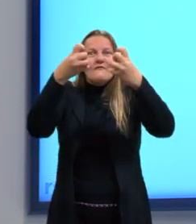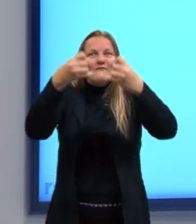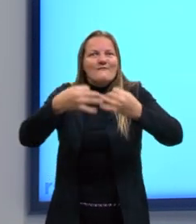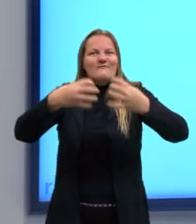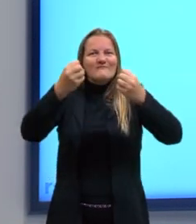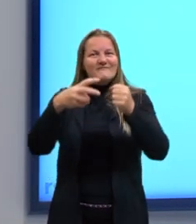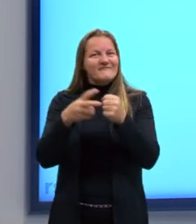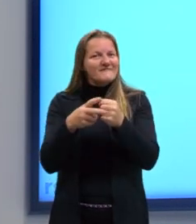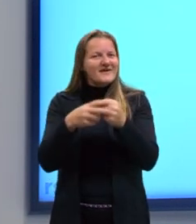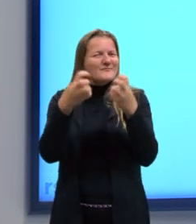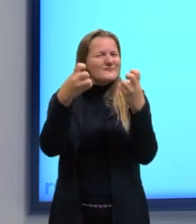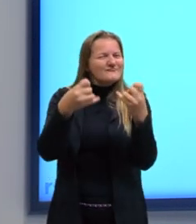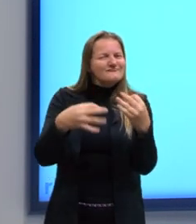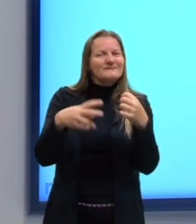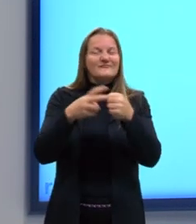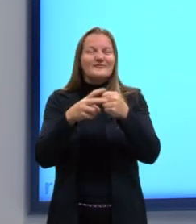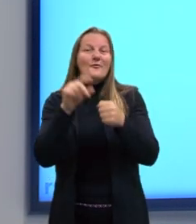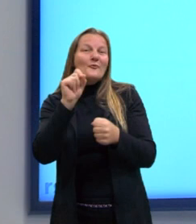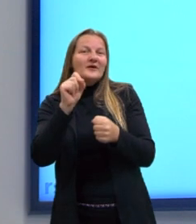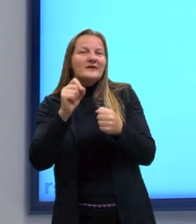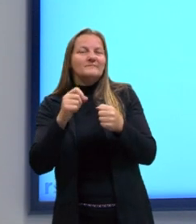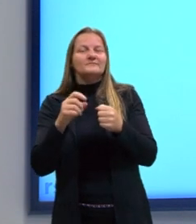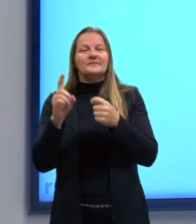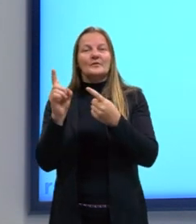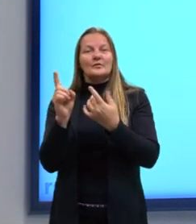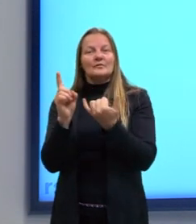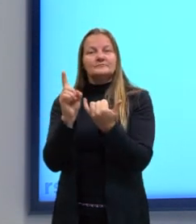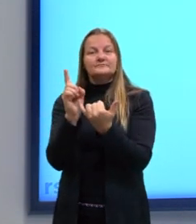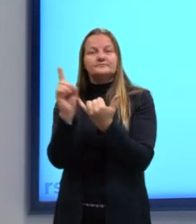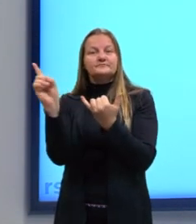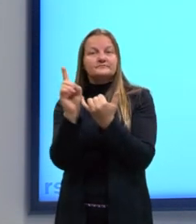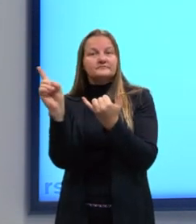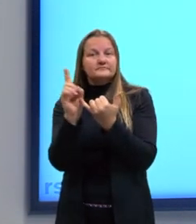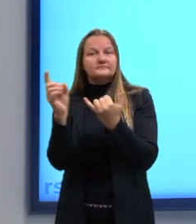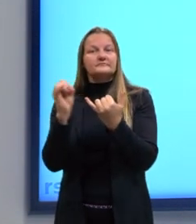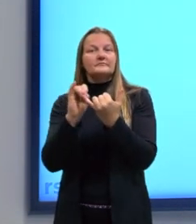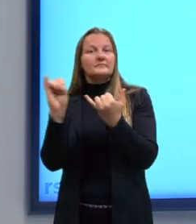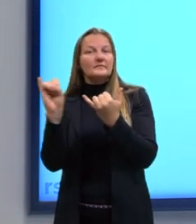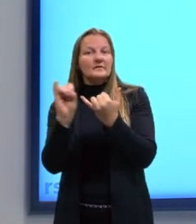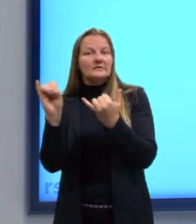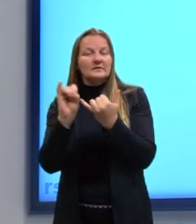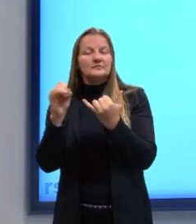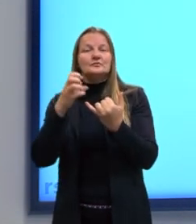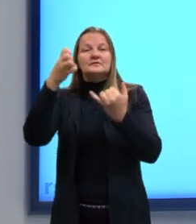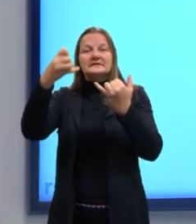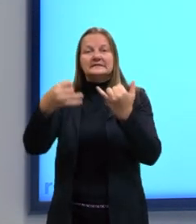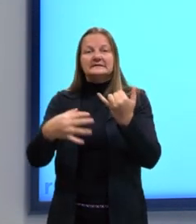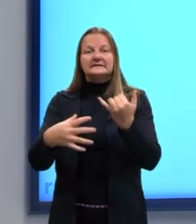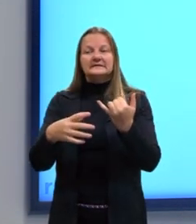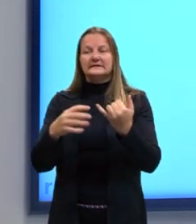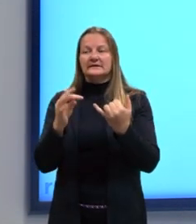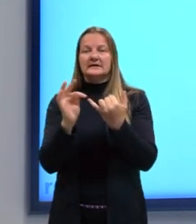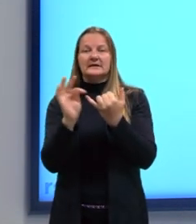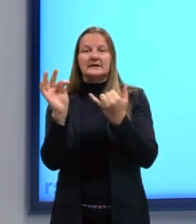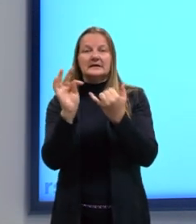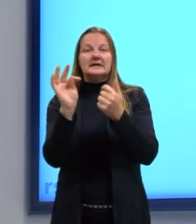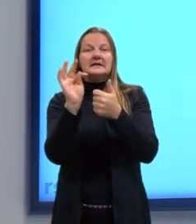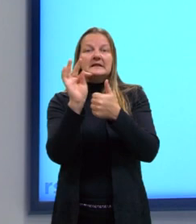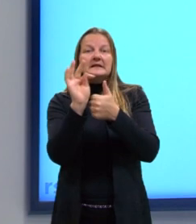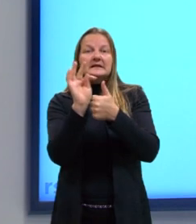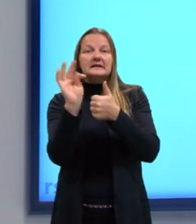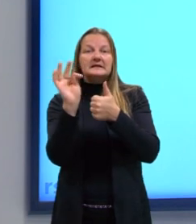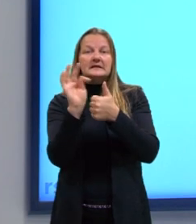tem como a gente explicar o que é um objeto direto, o que é um objeto indireto, sem falar em transitividade